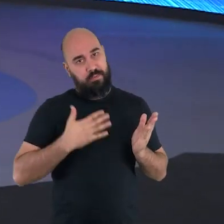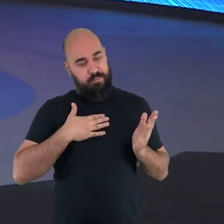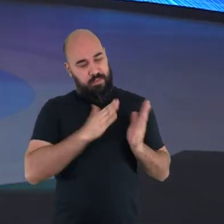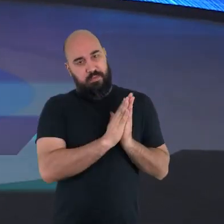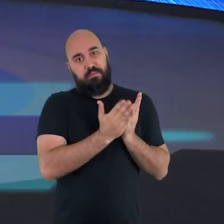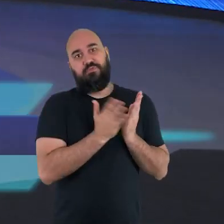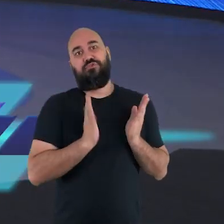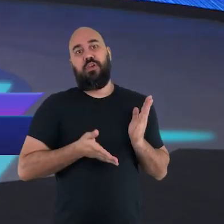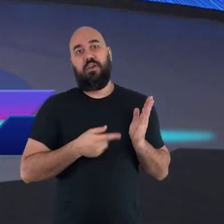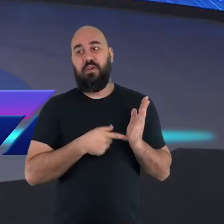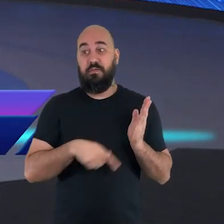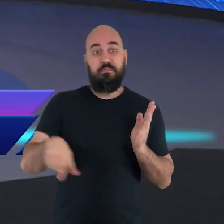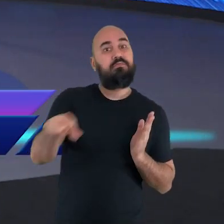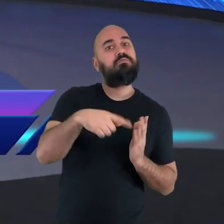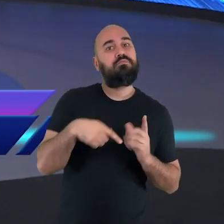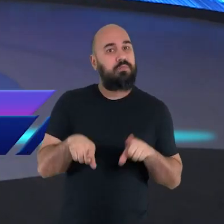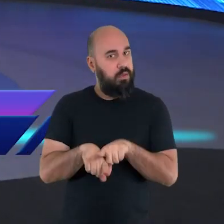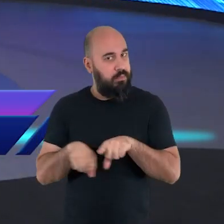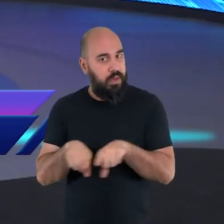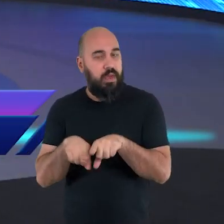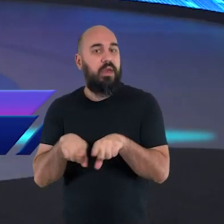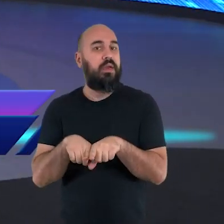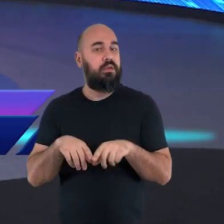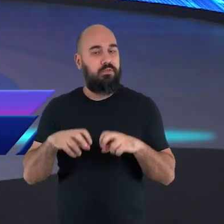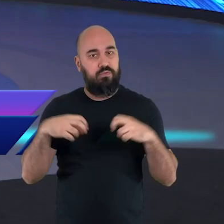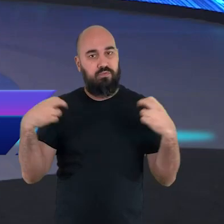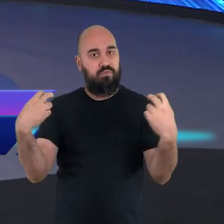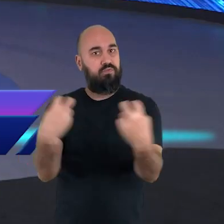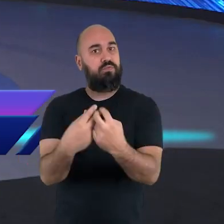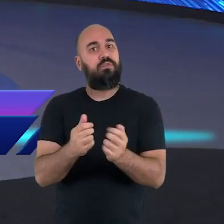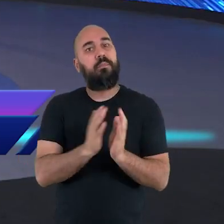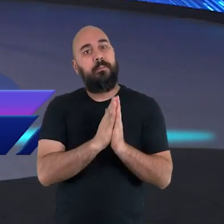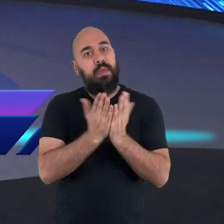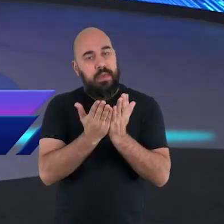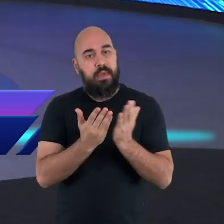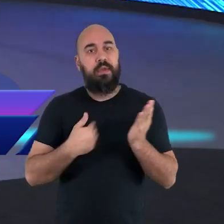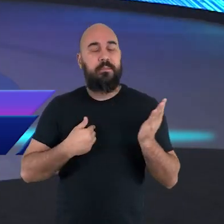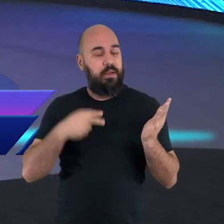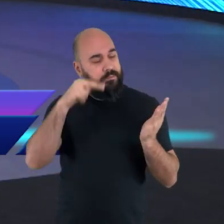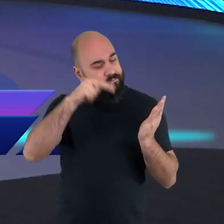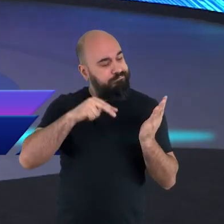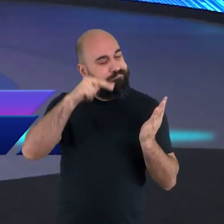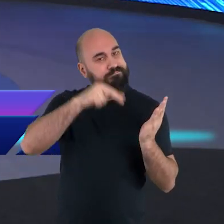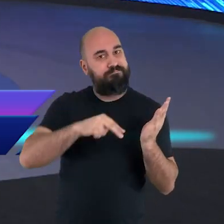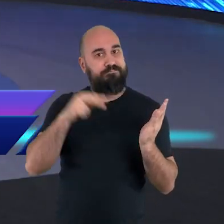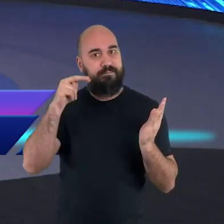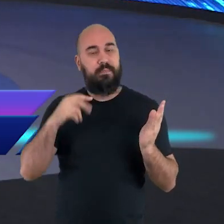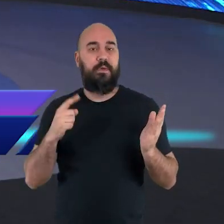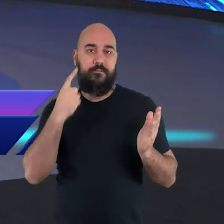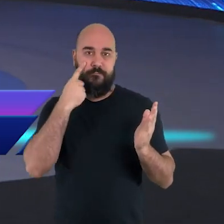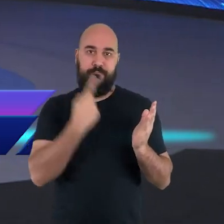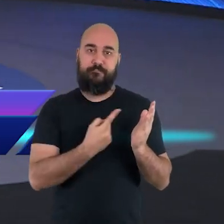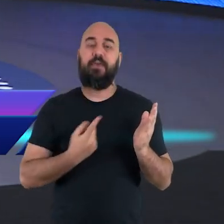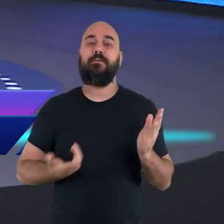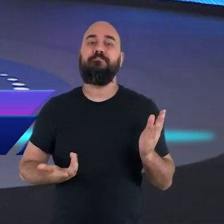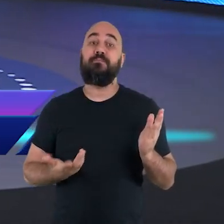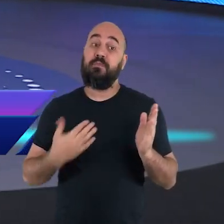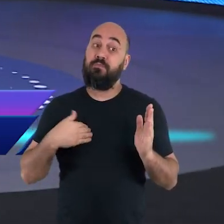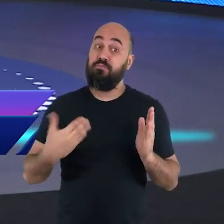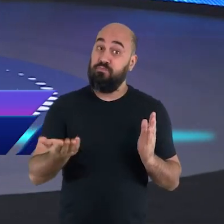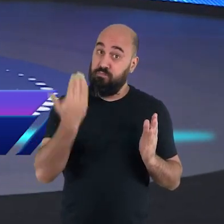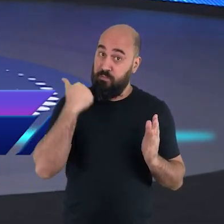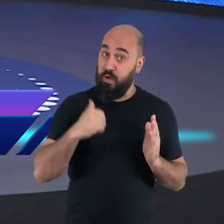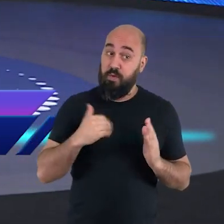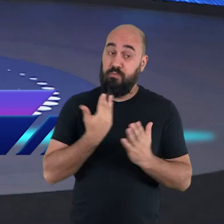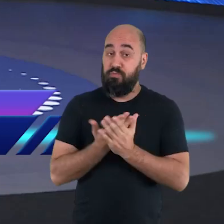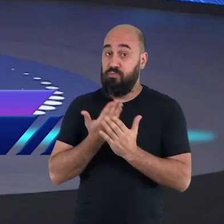com a minha bíblia aqui. Os nossos amigos que estão comigo aqui também já estão com as suas bíblias nas mãos. Vamos juntos. A palavra de Deus,